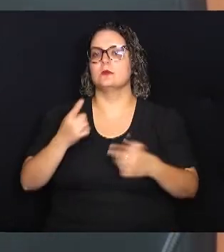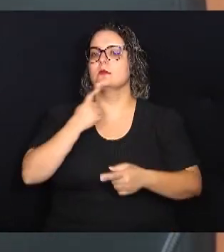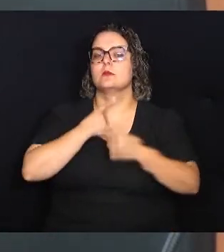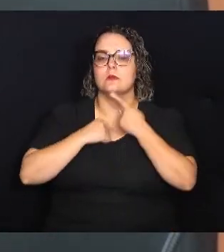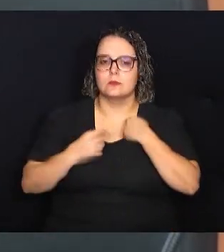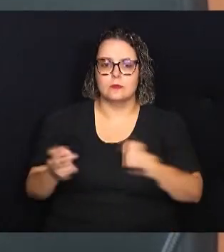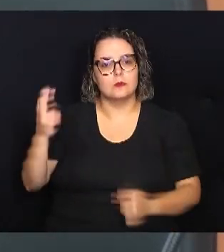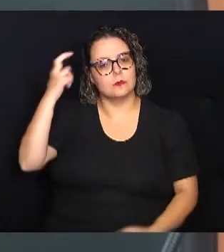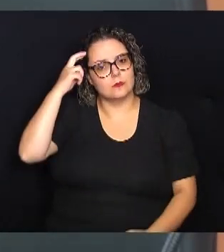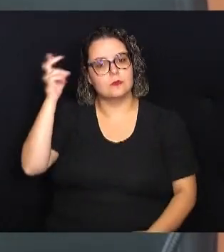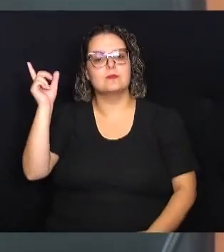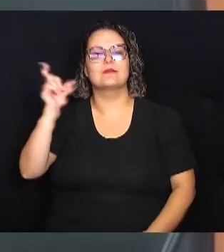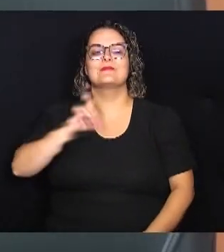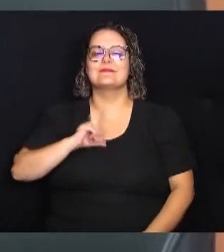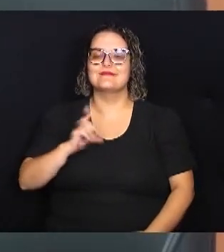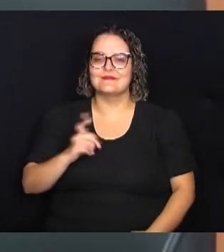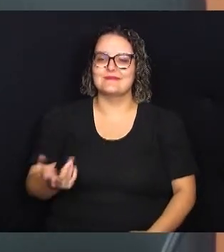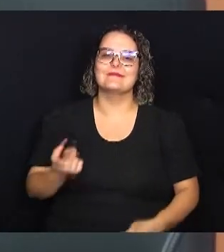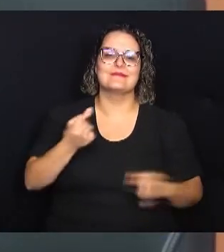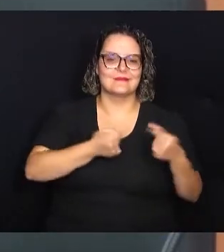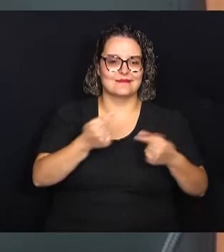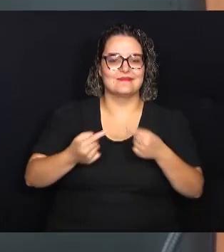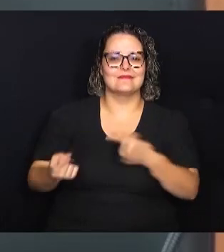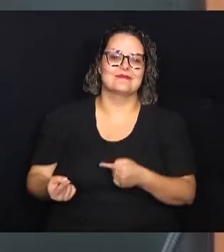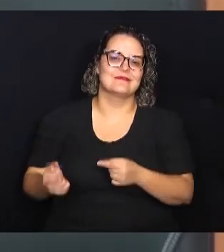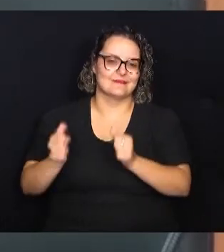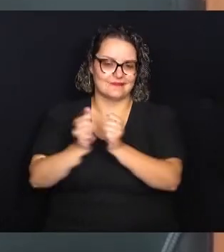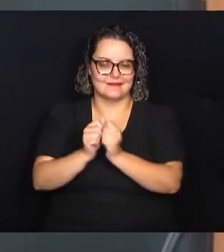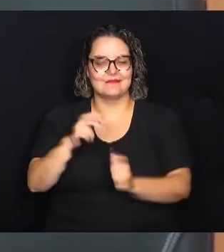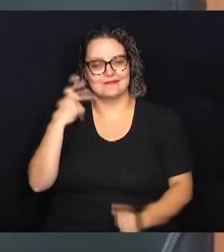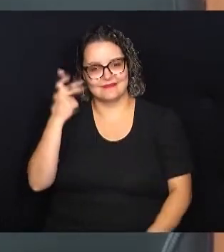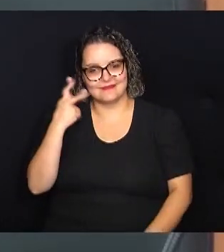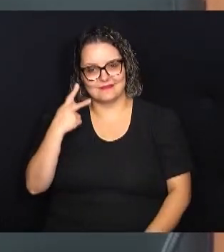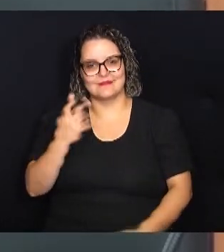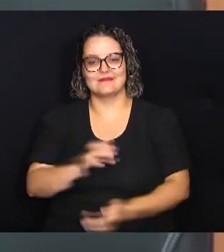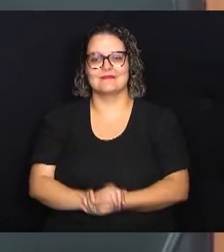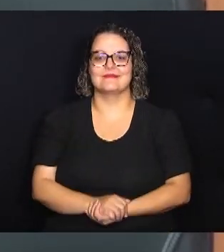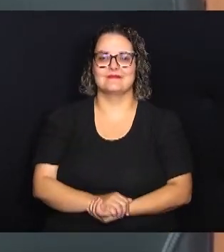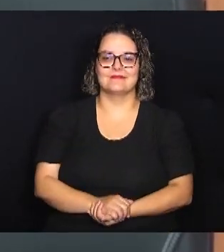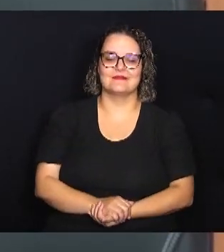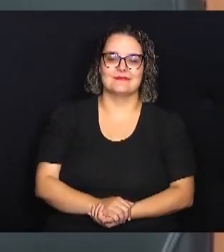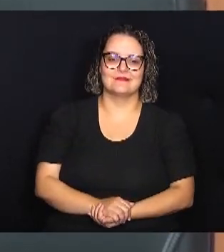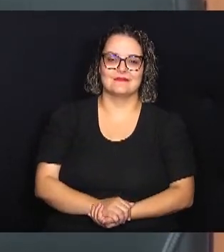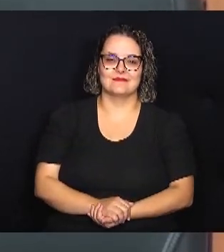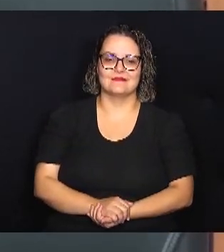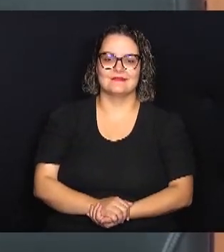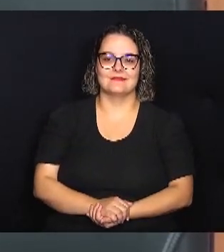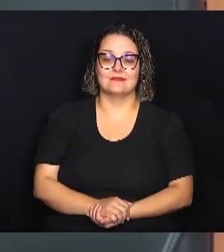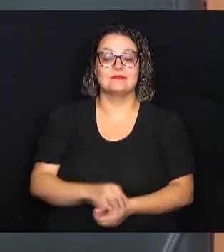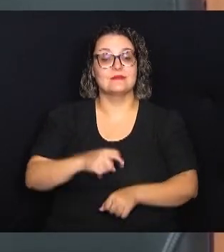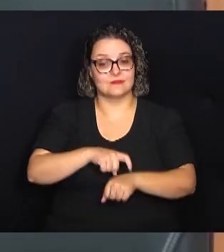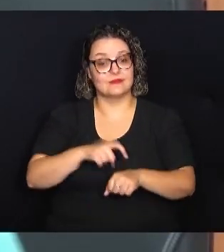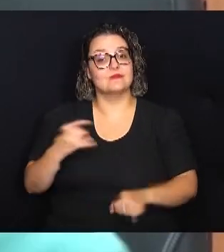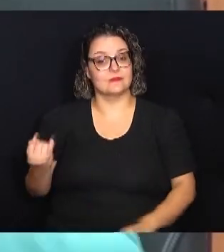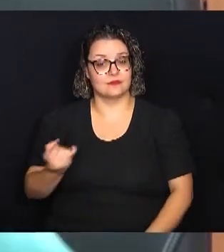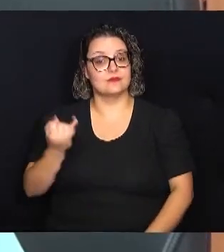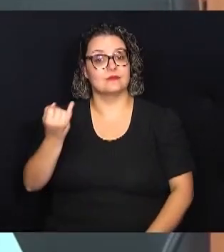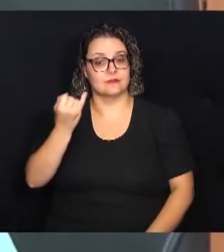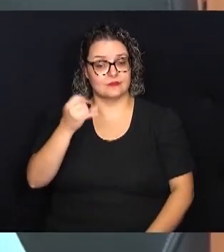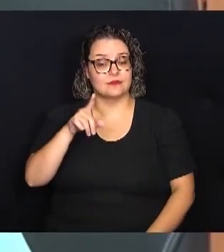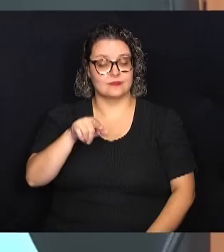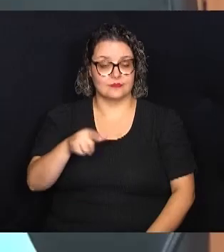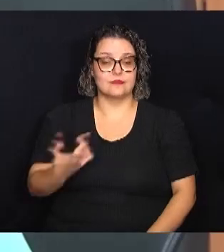tem, e estar discutindo com os vereadores esse momento importante que é a